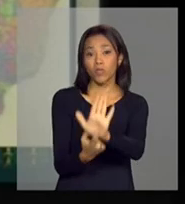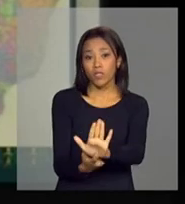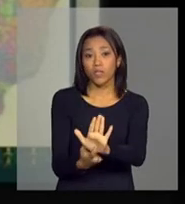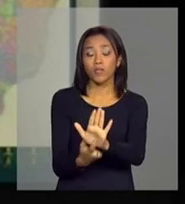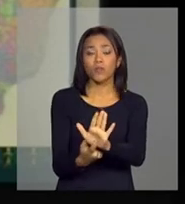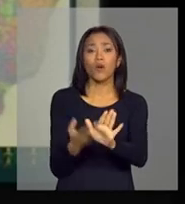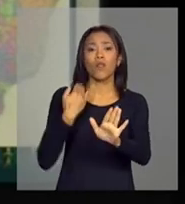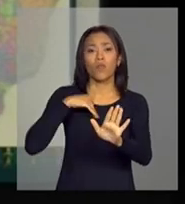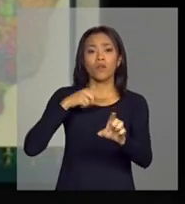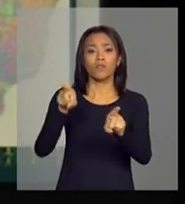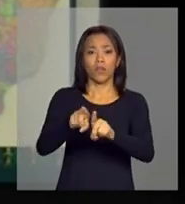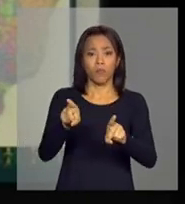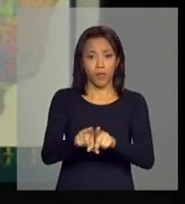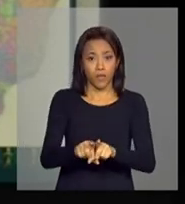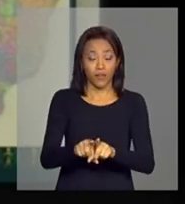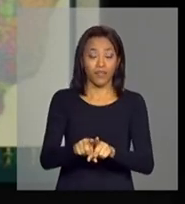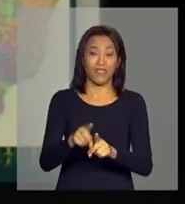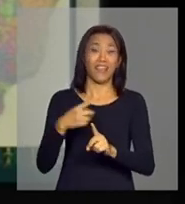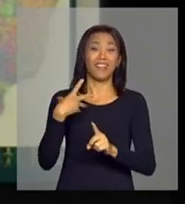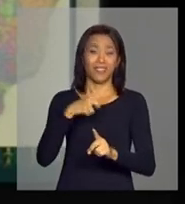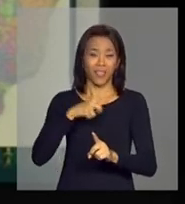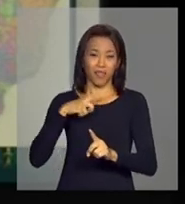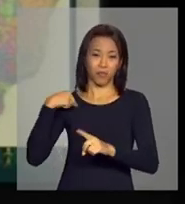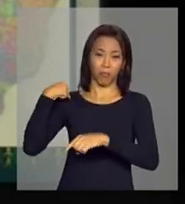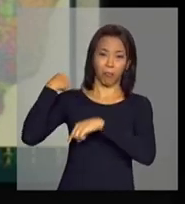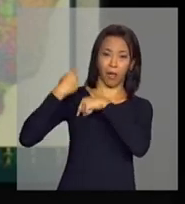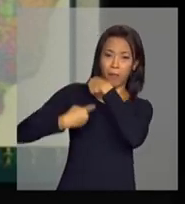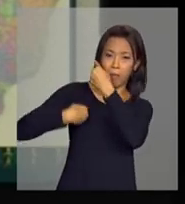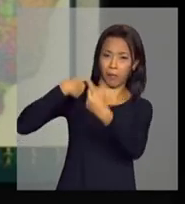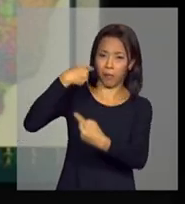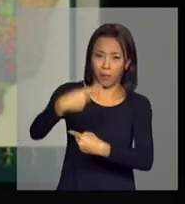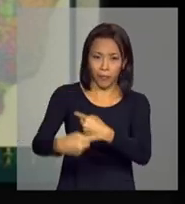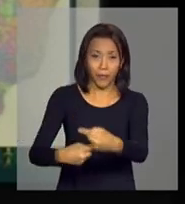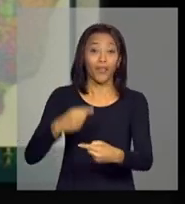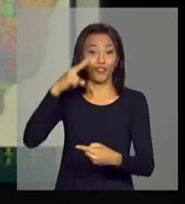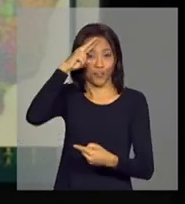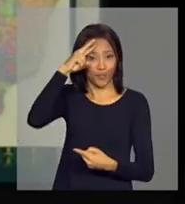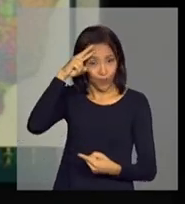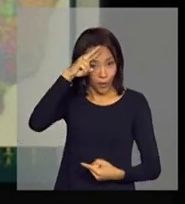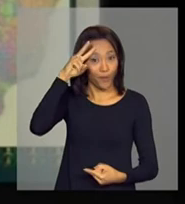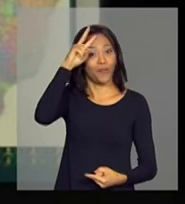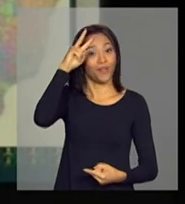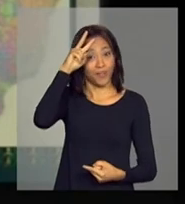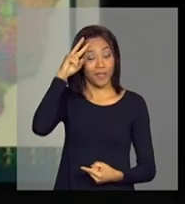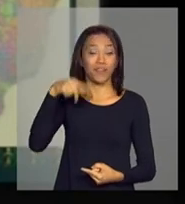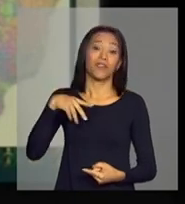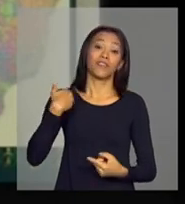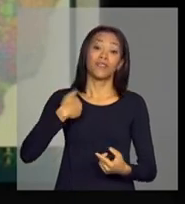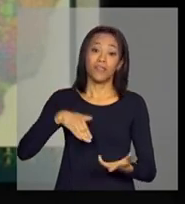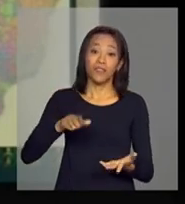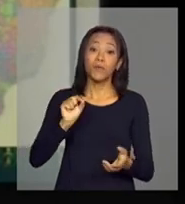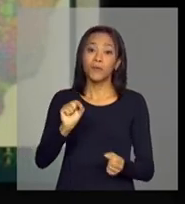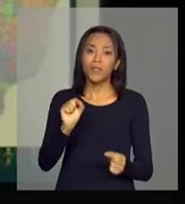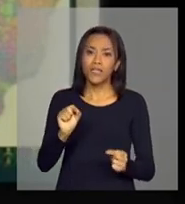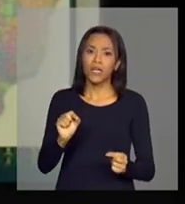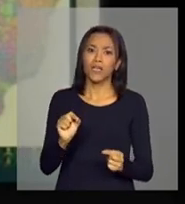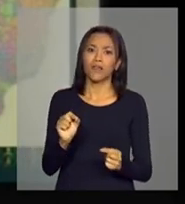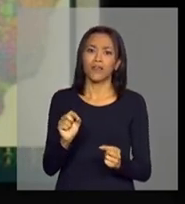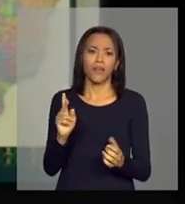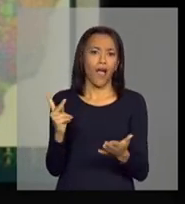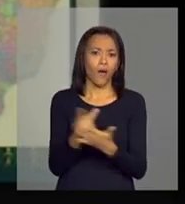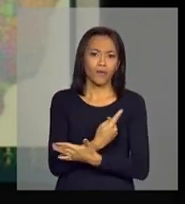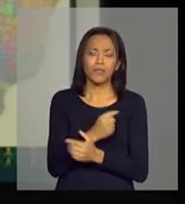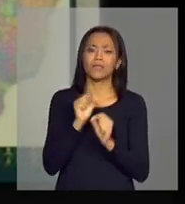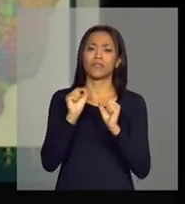trazemos como uma herança, uma pesada herança histórica, essas duas grandes dívidas, dívidas gêmeas,